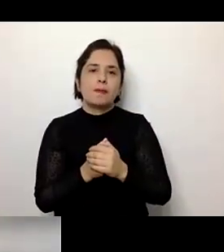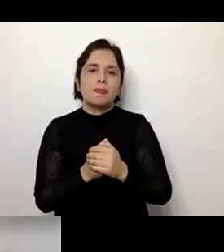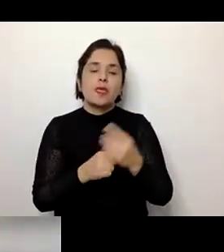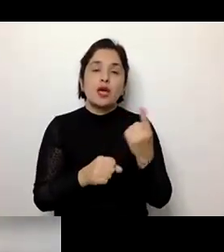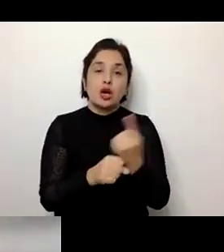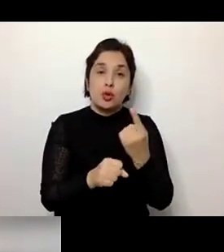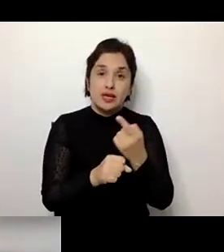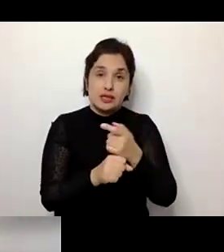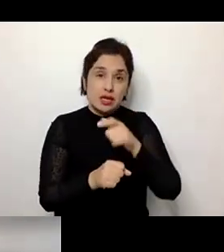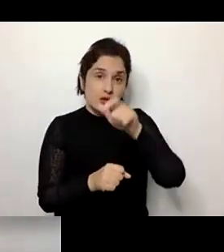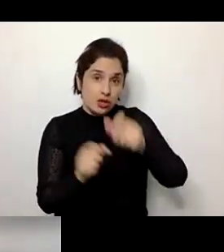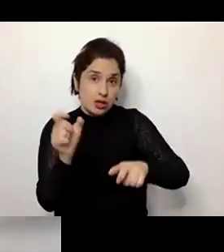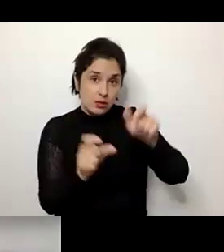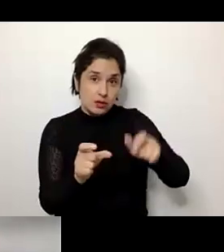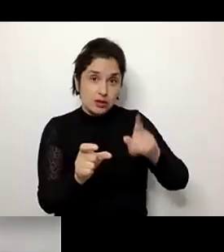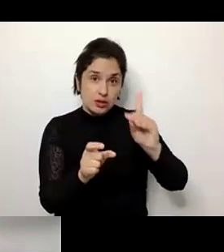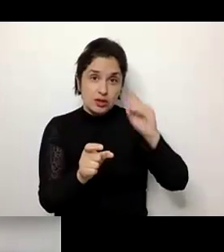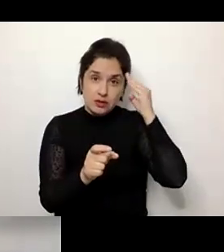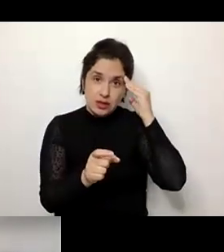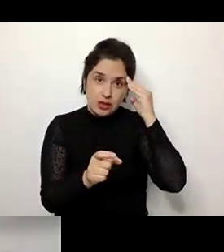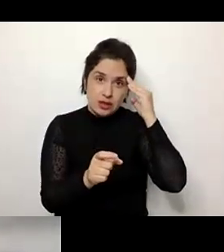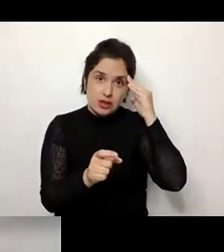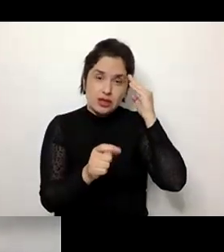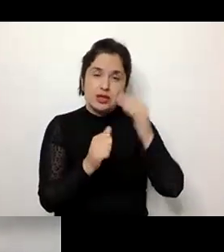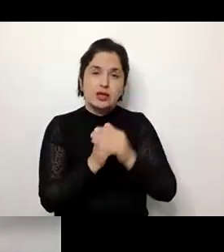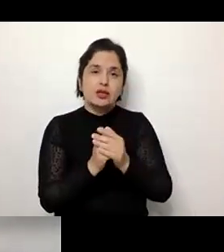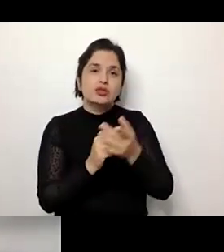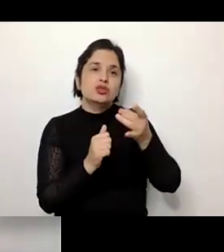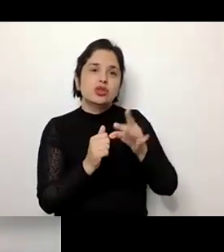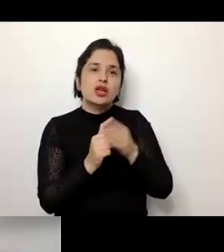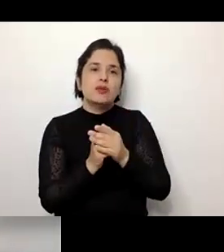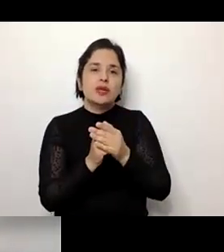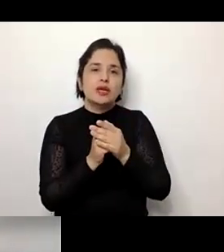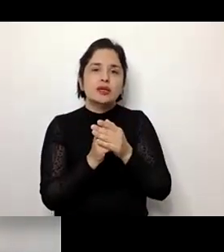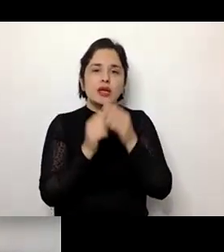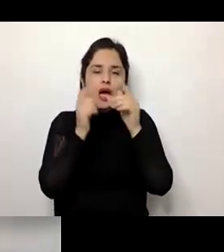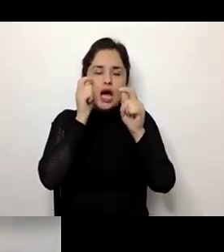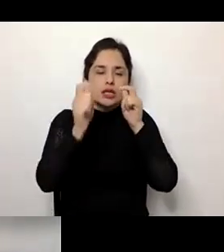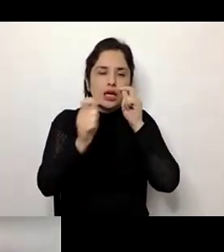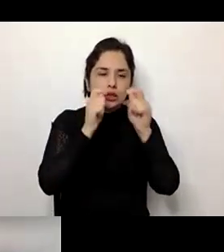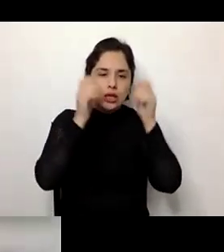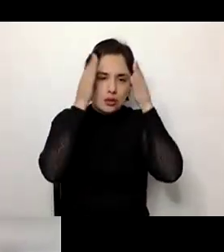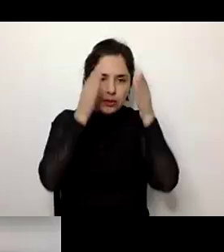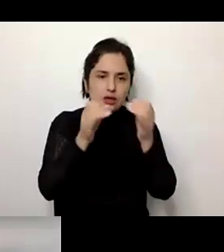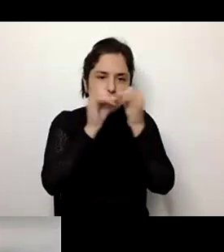de pessoas com deficiência intelectual que muitas vezes foram submetidos a tratamentos e a